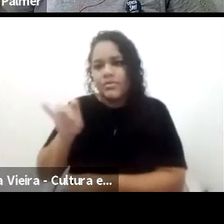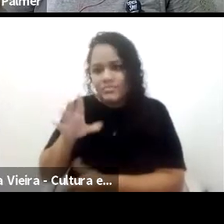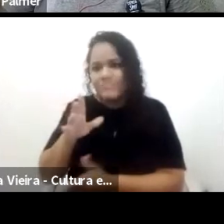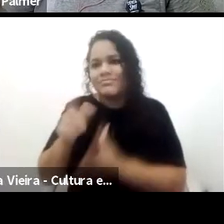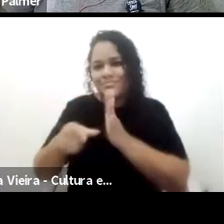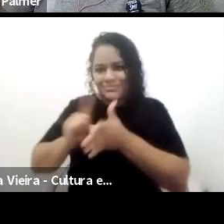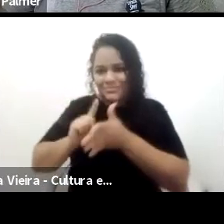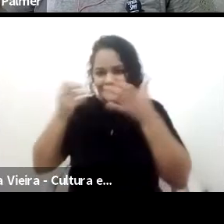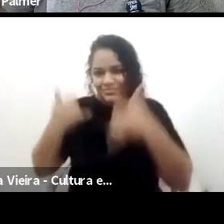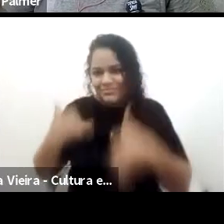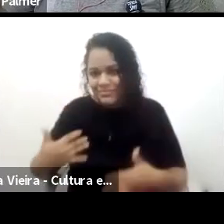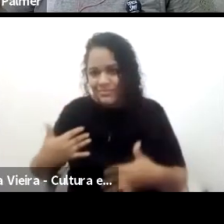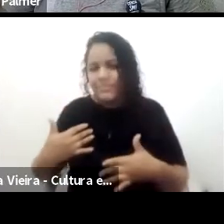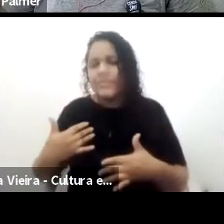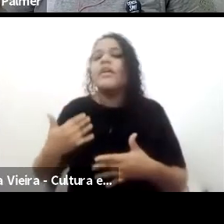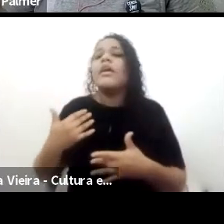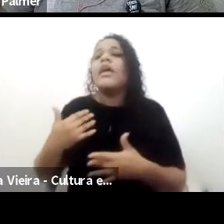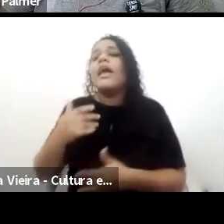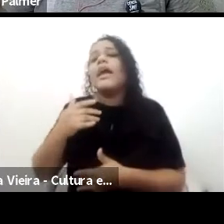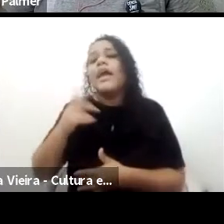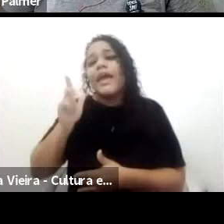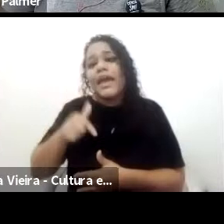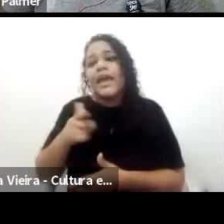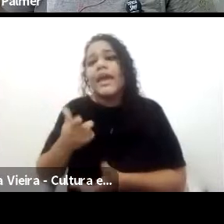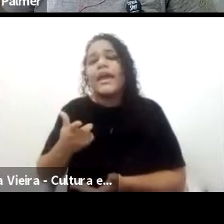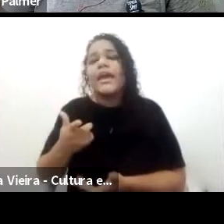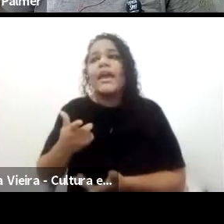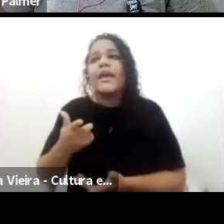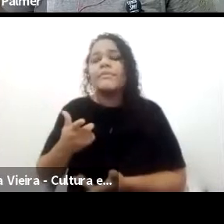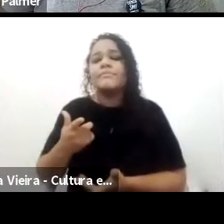ou que a gente pode chamar